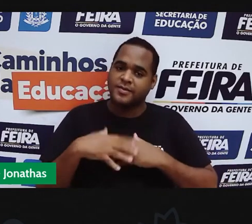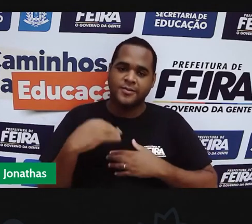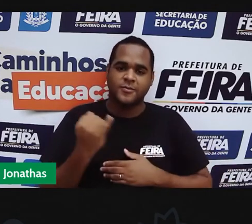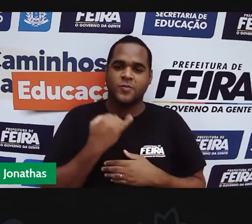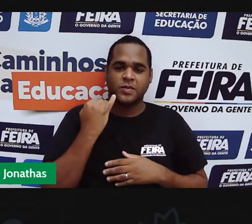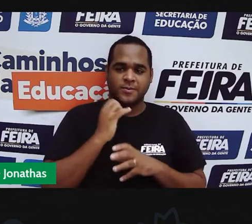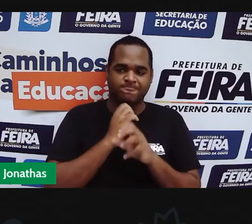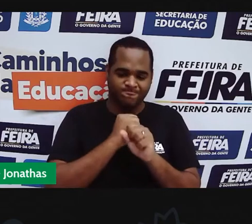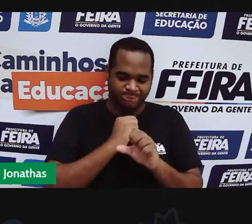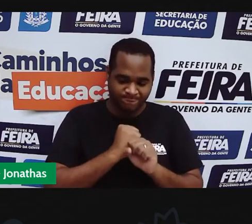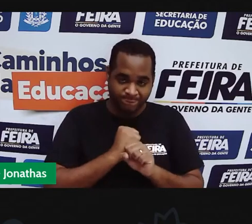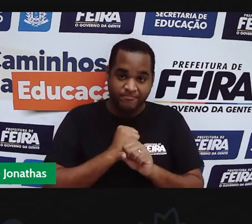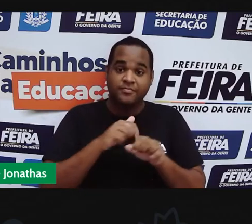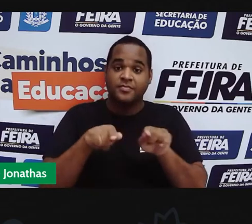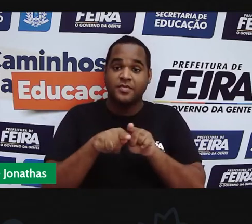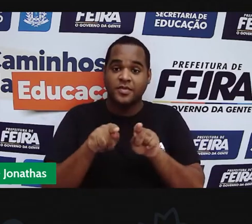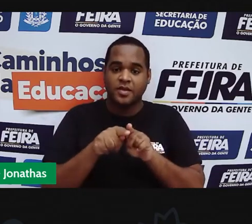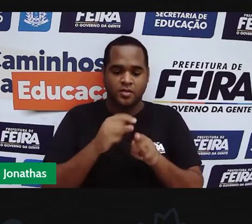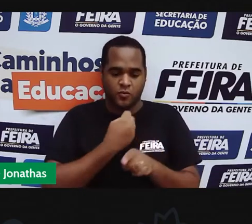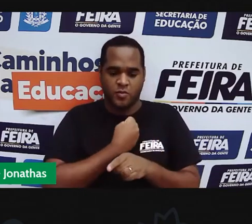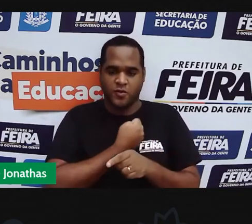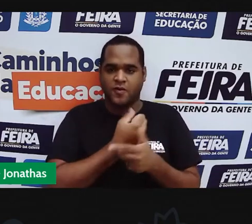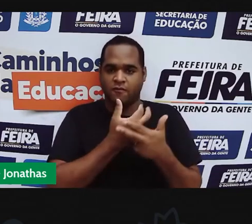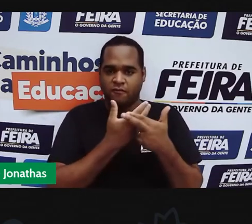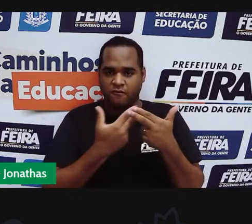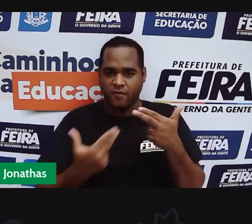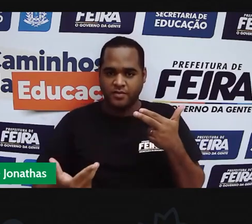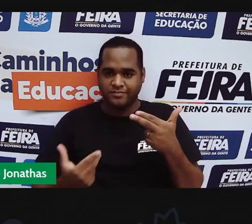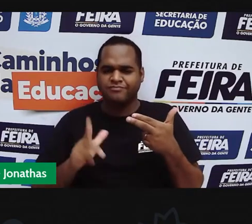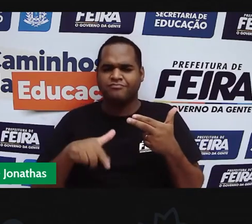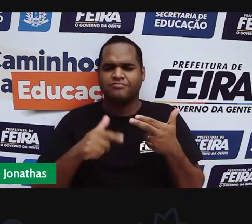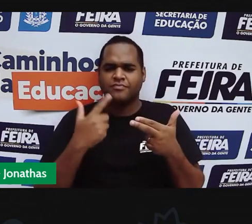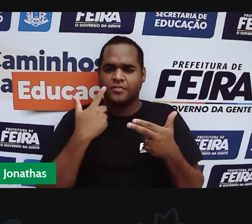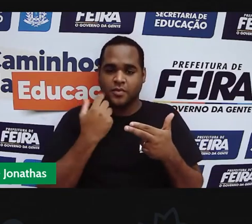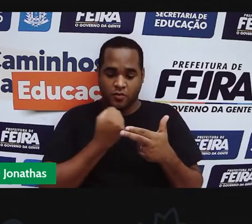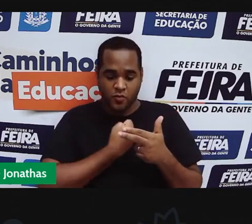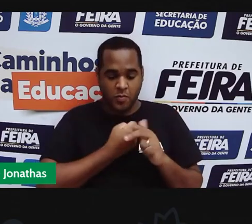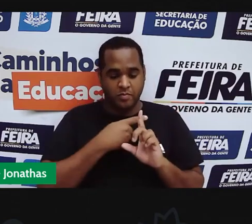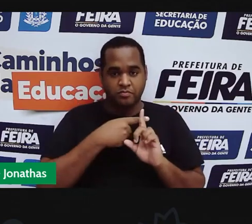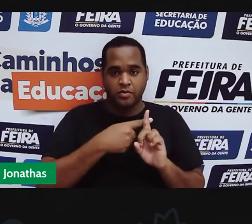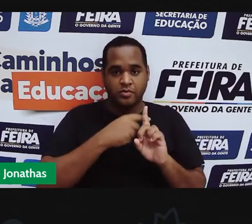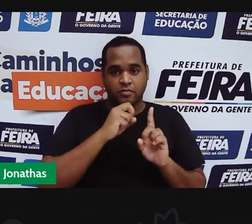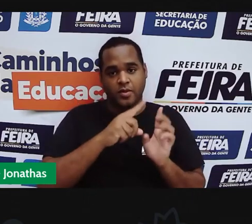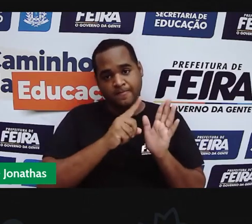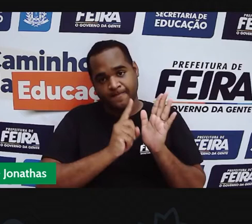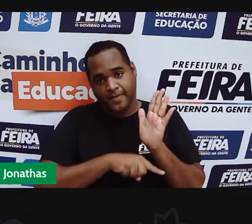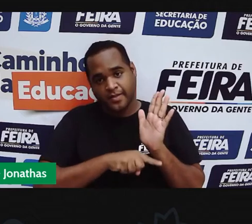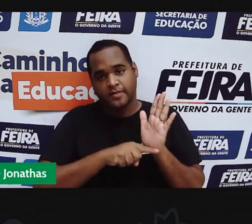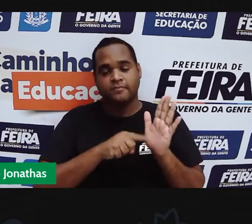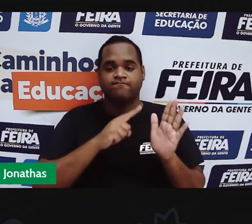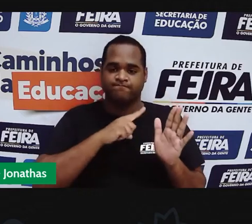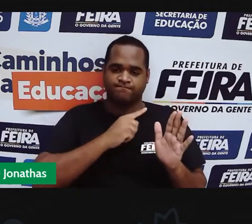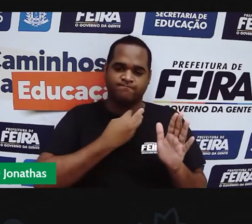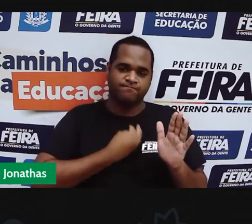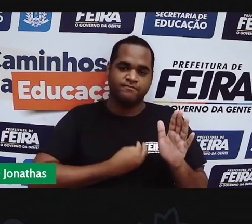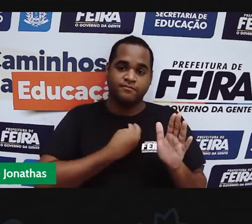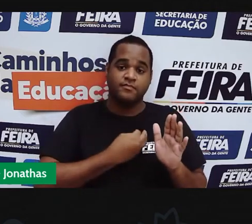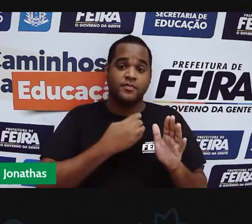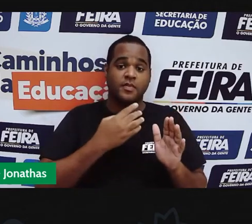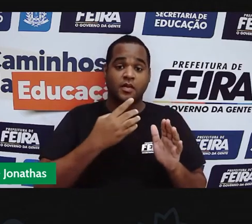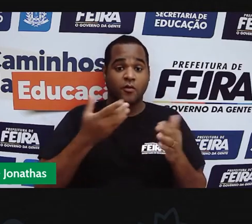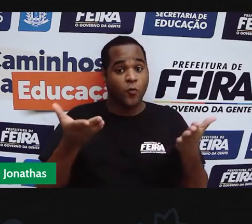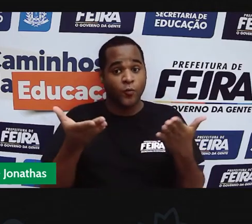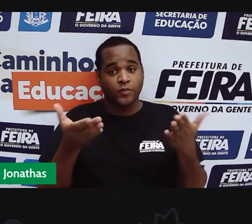somar números inteiros, né? Número positivo, número negativo, e nessa